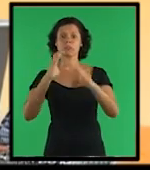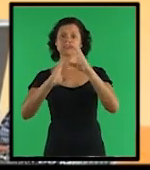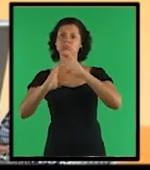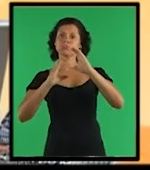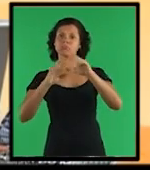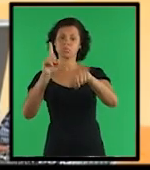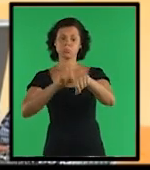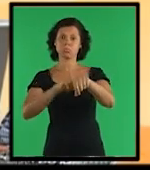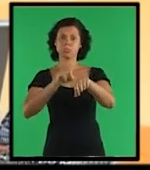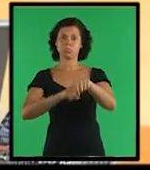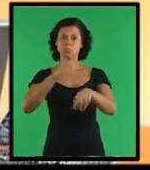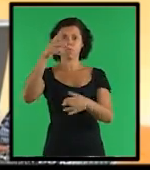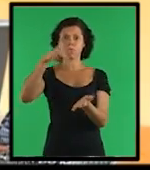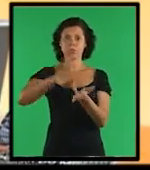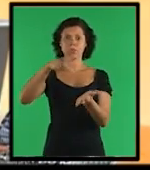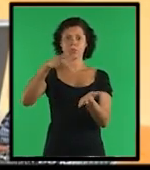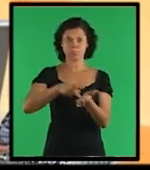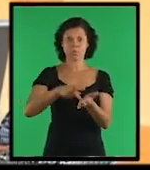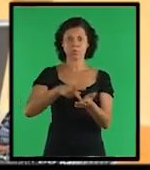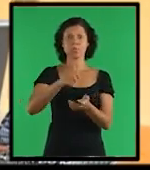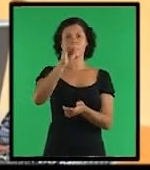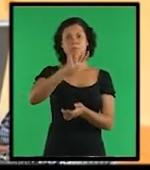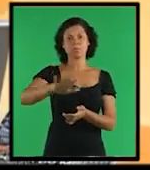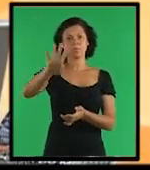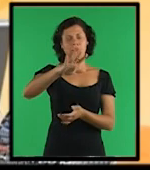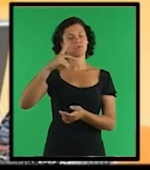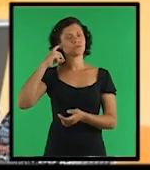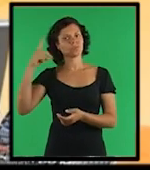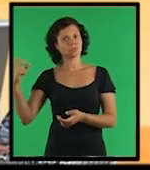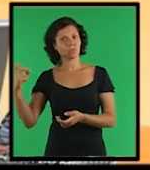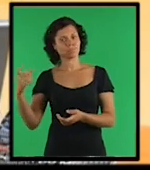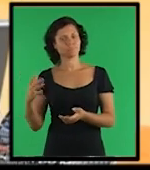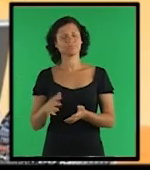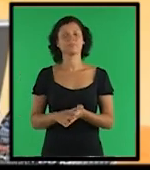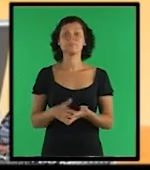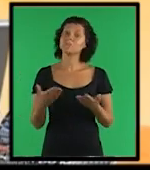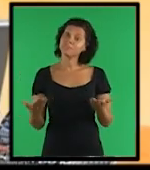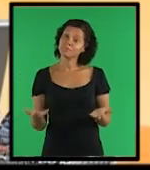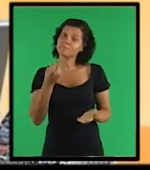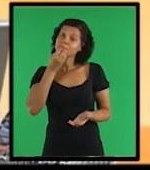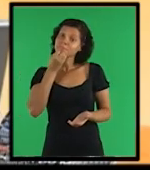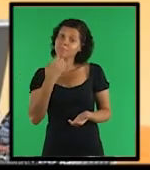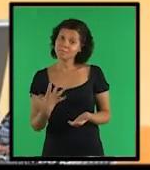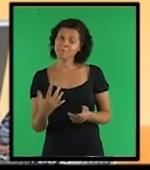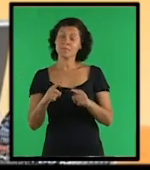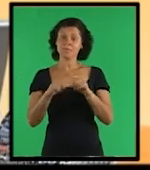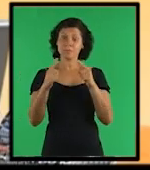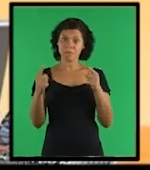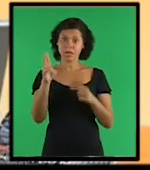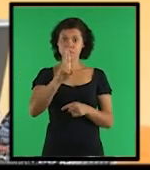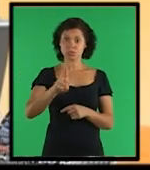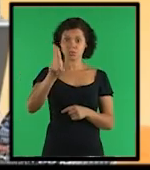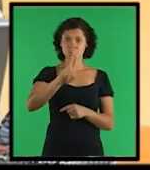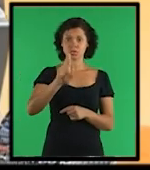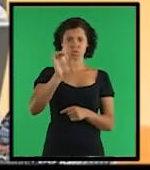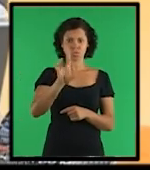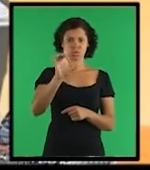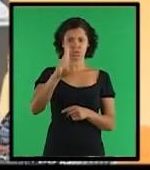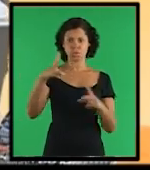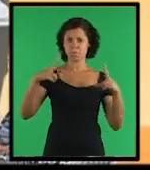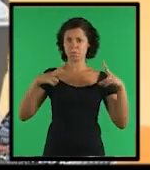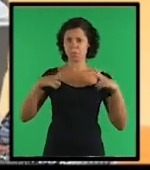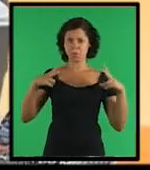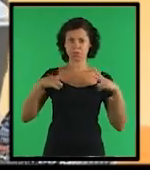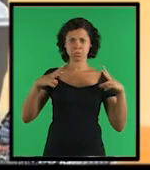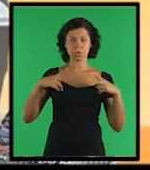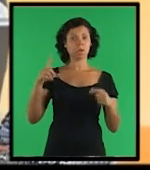e imagem. Incrível, não? Pois é, isso é muito bom, mas sua utilização deixou de ser uma ferramenta